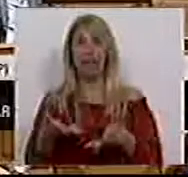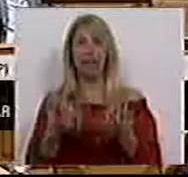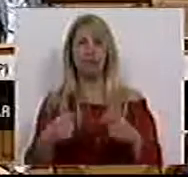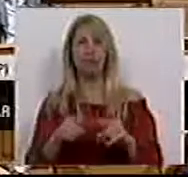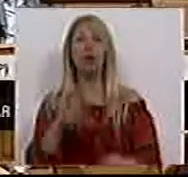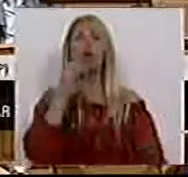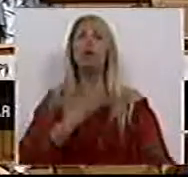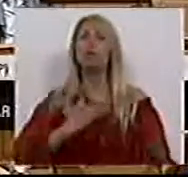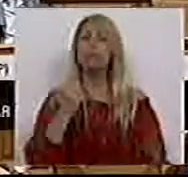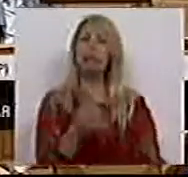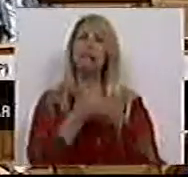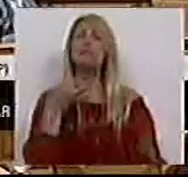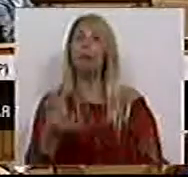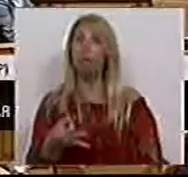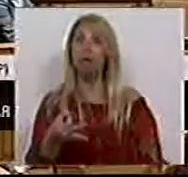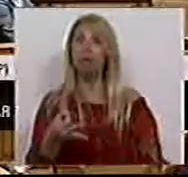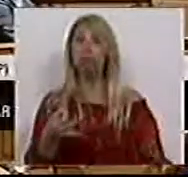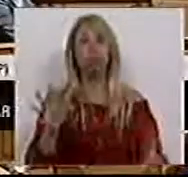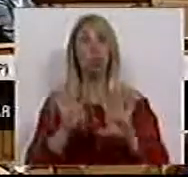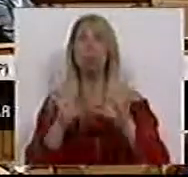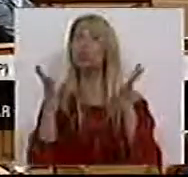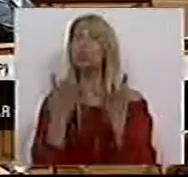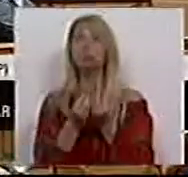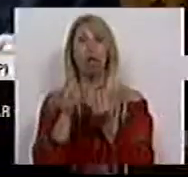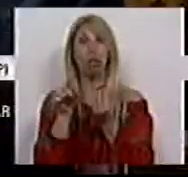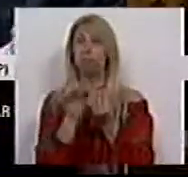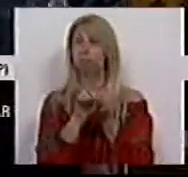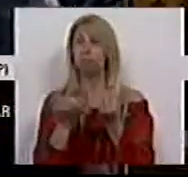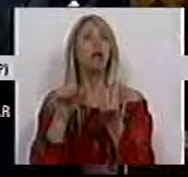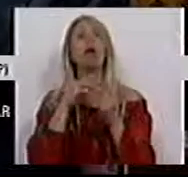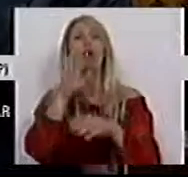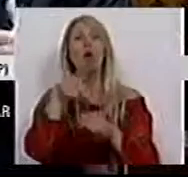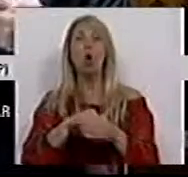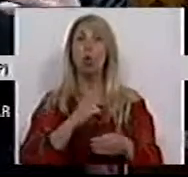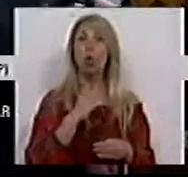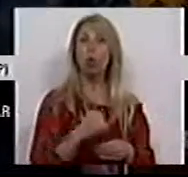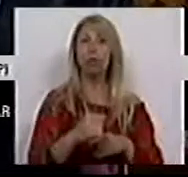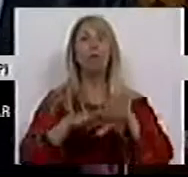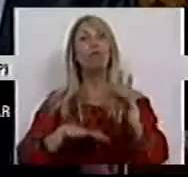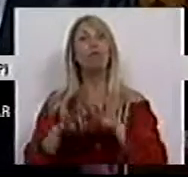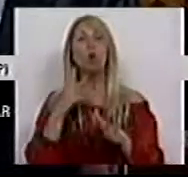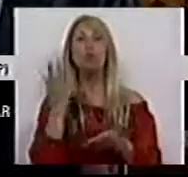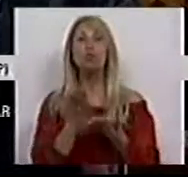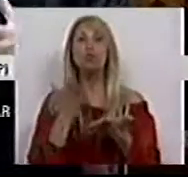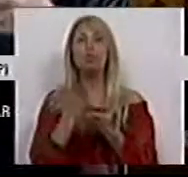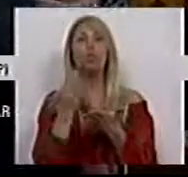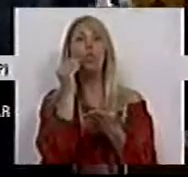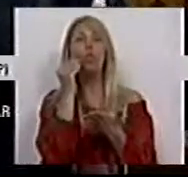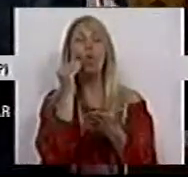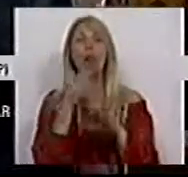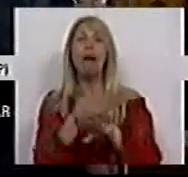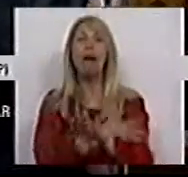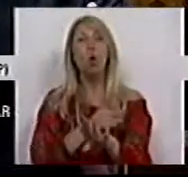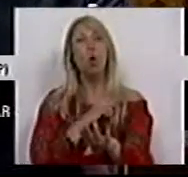o CDS-PP, na sua totalidade, votou contra a realização de um estudo sobre a praxe em Portugal,